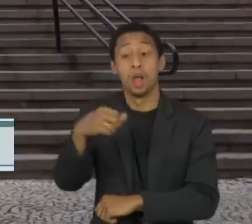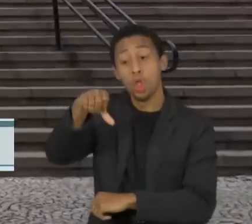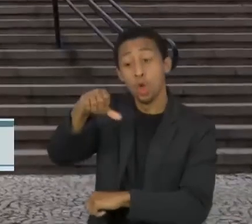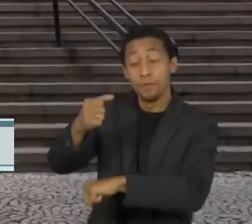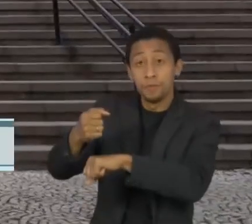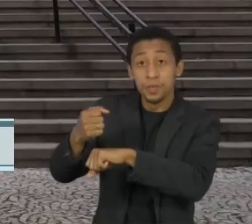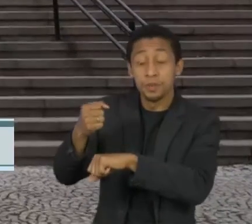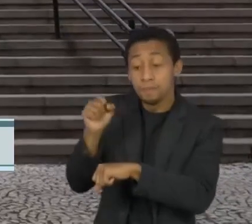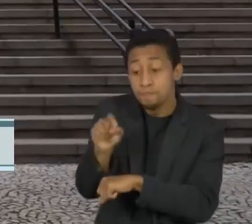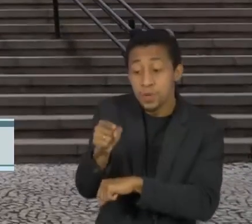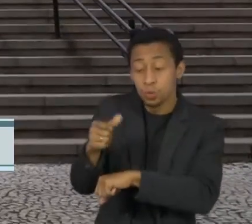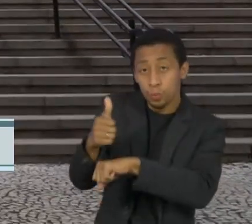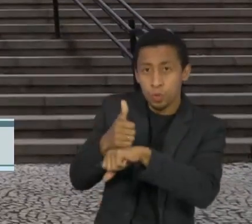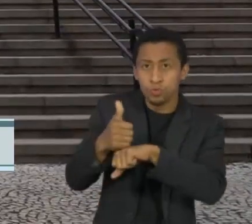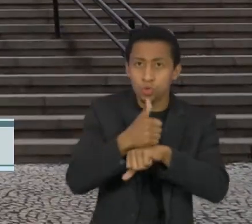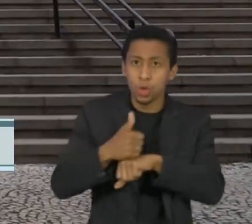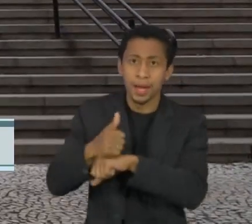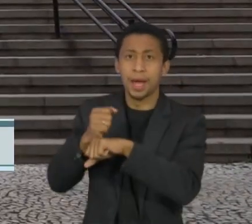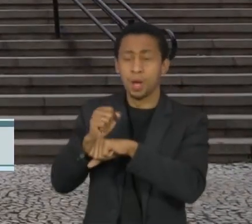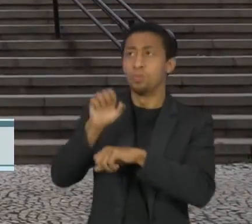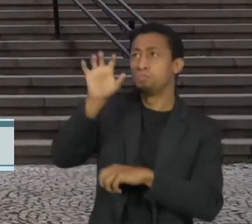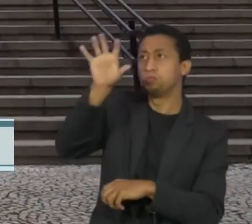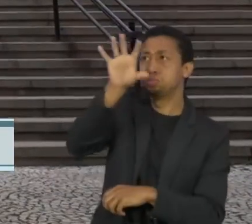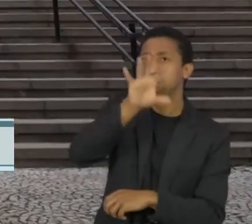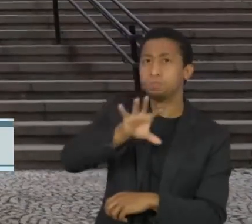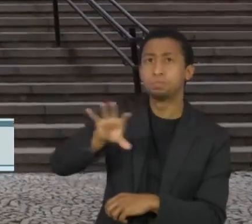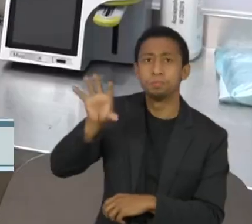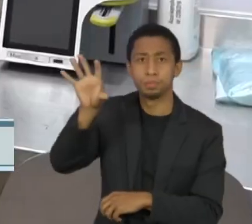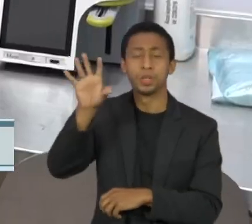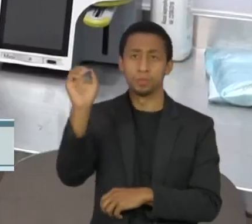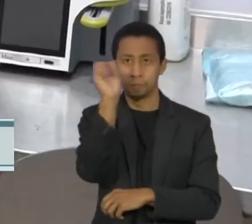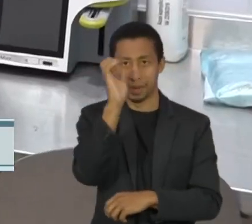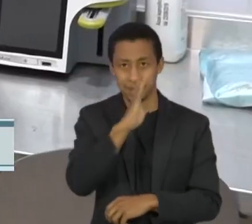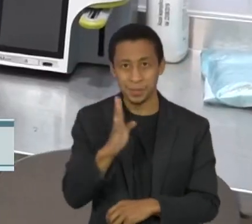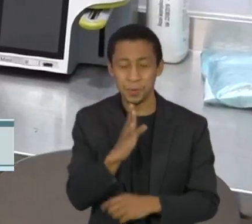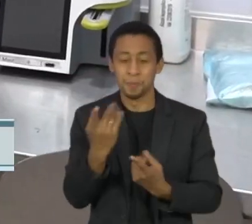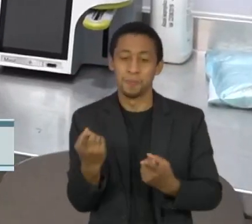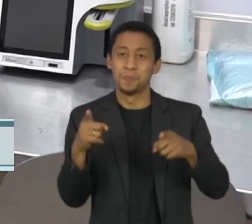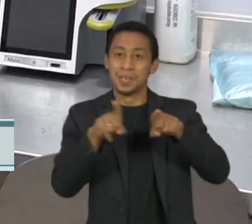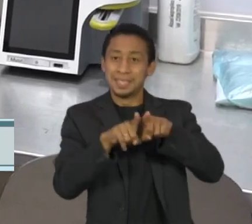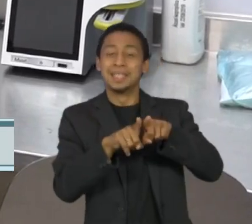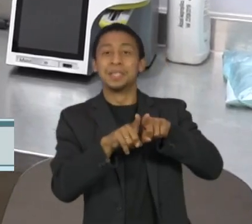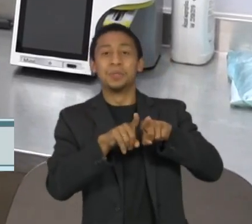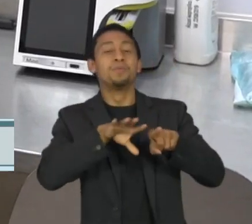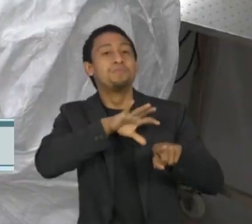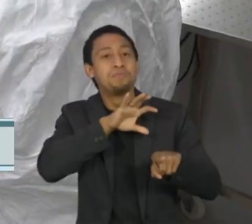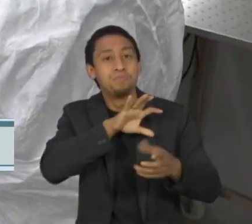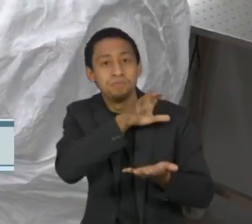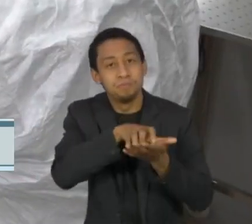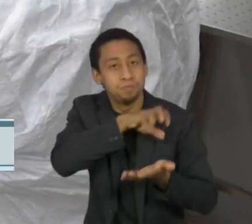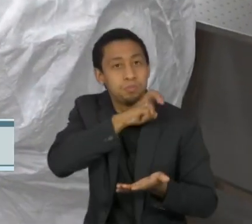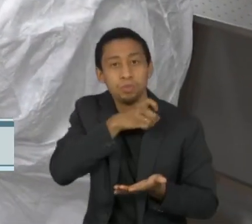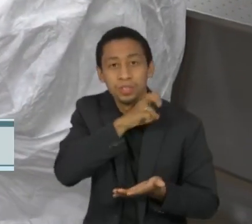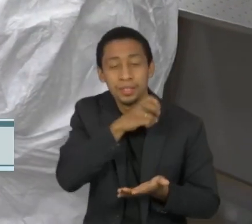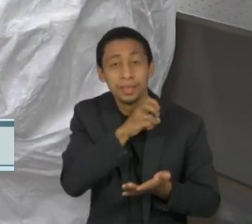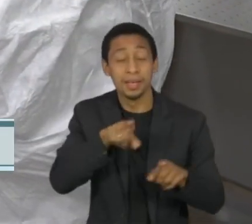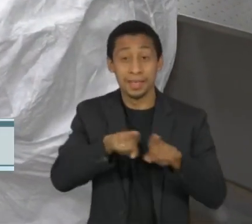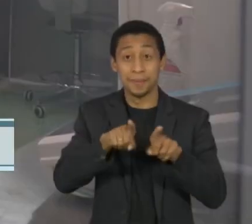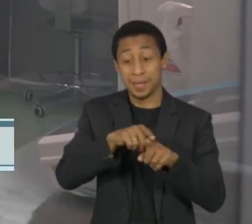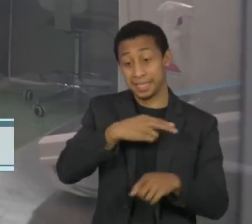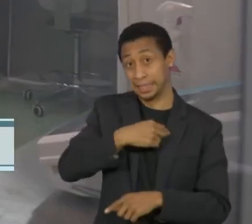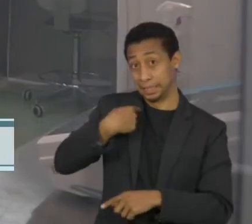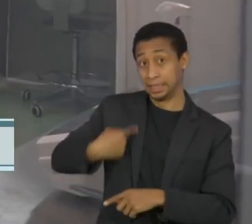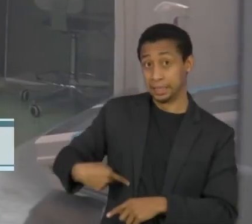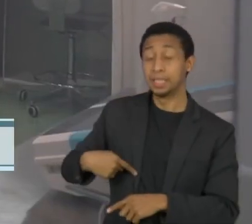em seis estados. O Instituto Butantan, parceiro do laboratório chinês, fará a coordenação da testagem em 12